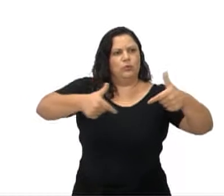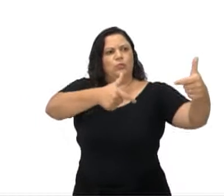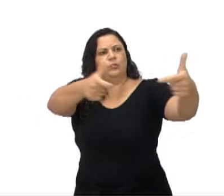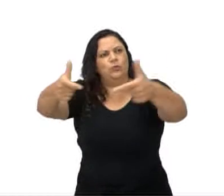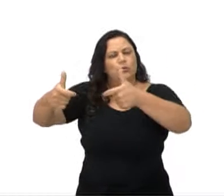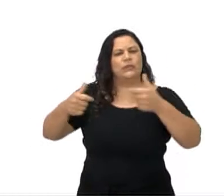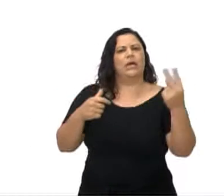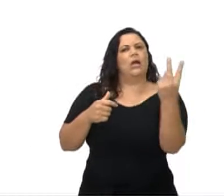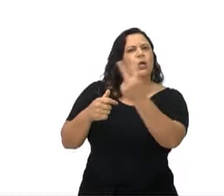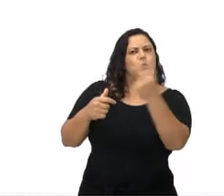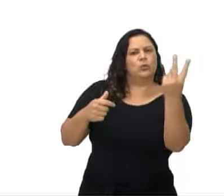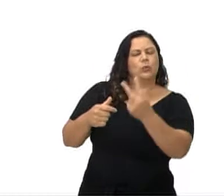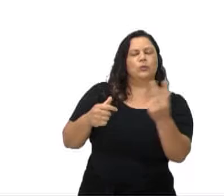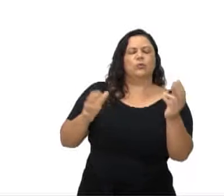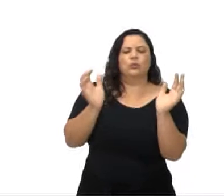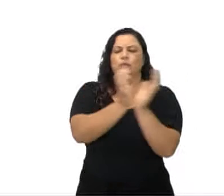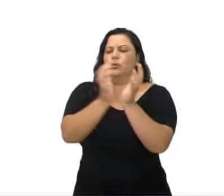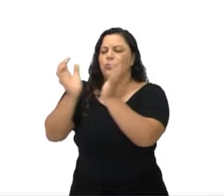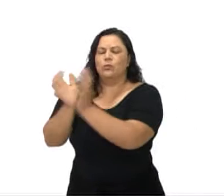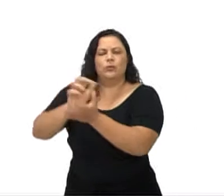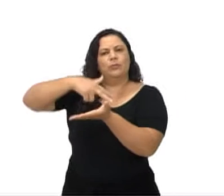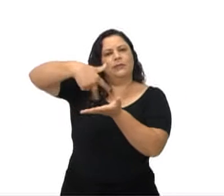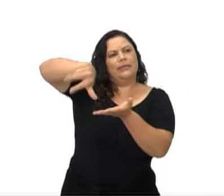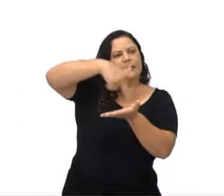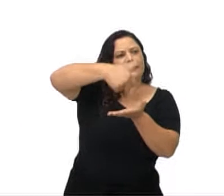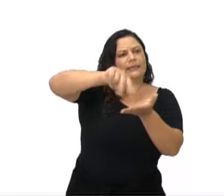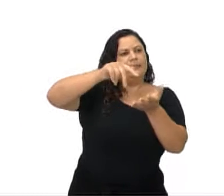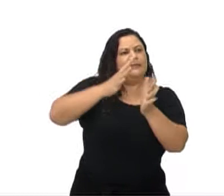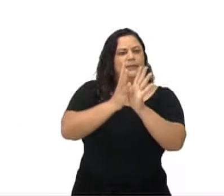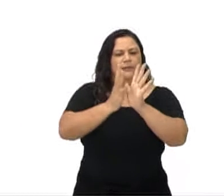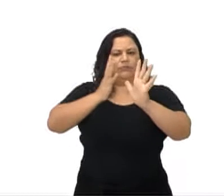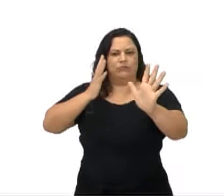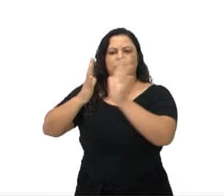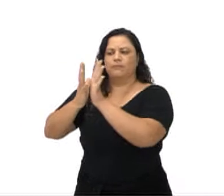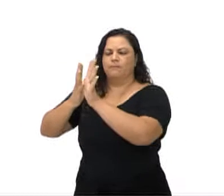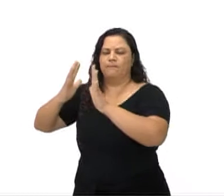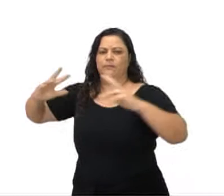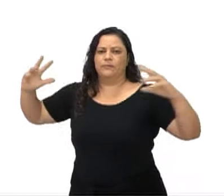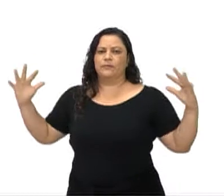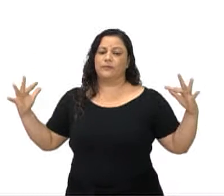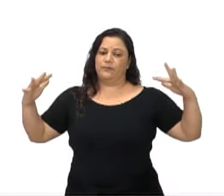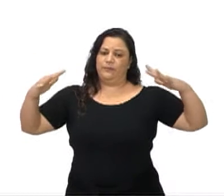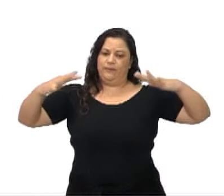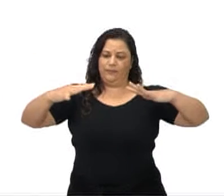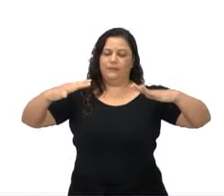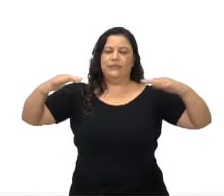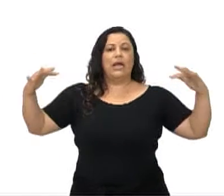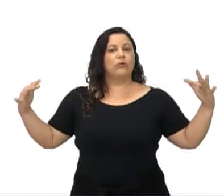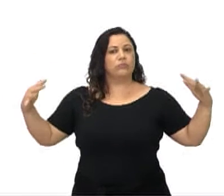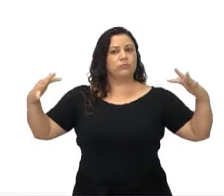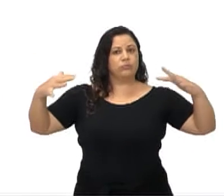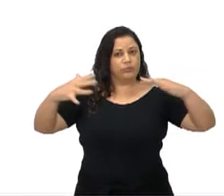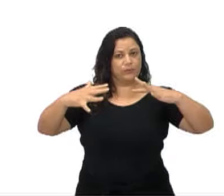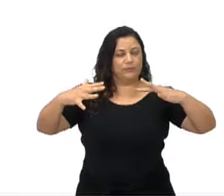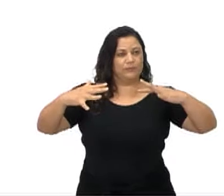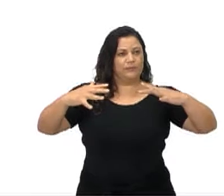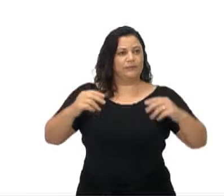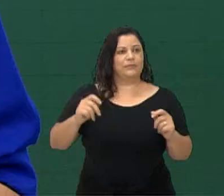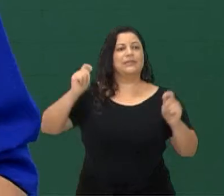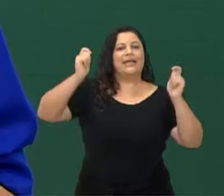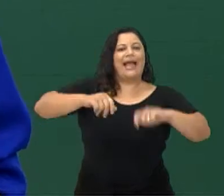formam em linha, sendo que os indivíduos ficam frente a frente. Essa formação é chamada de